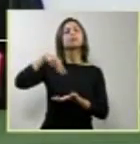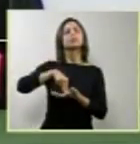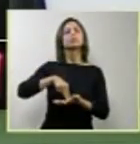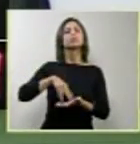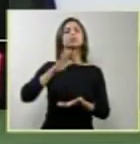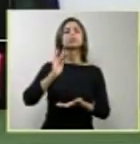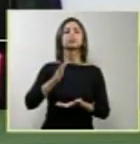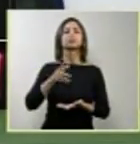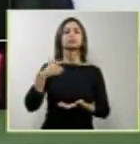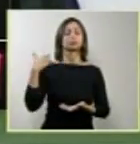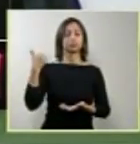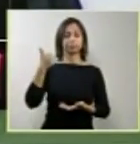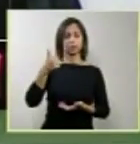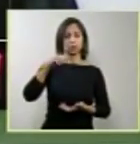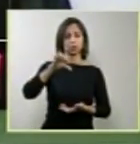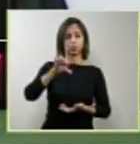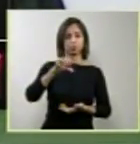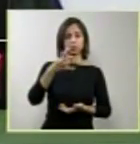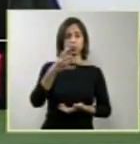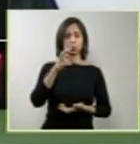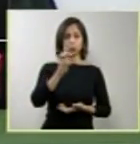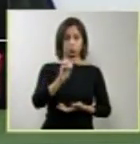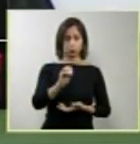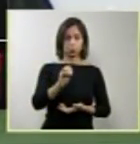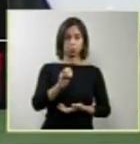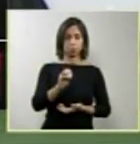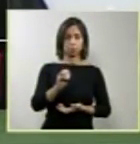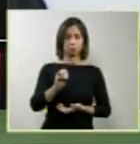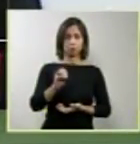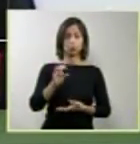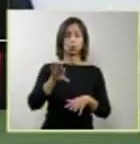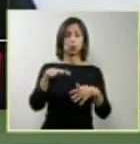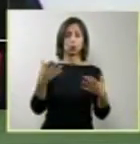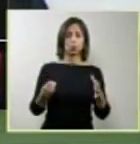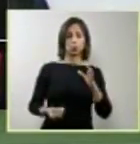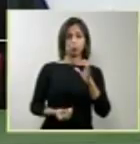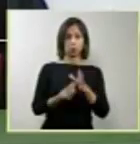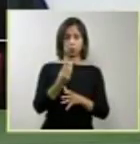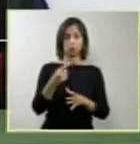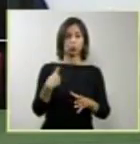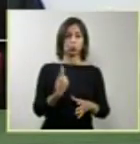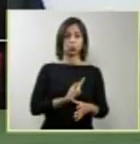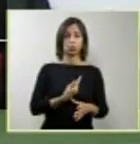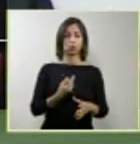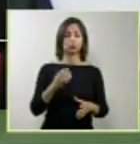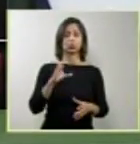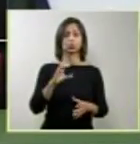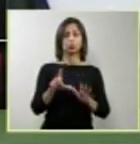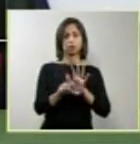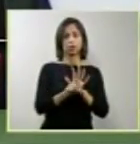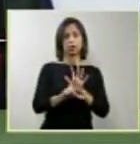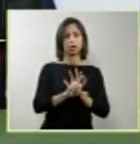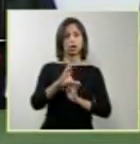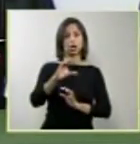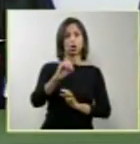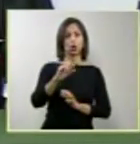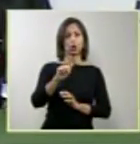em 1940, quando da promulgação do nosso Código Penal, não tínhamos